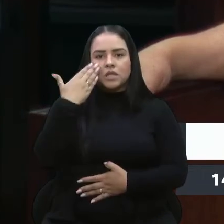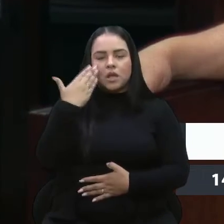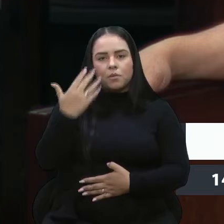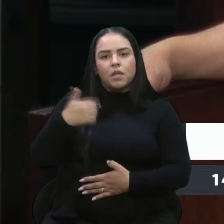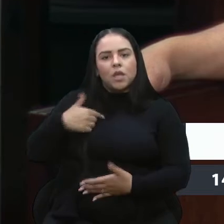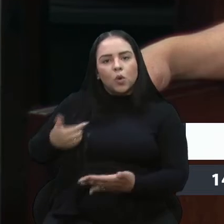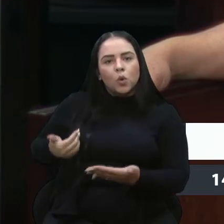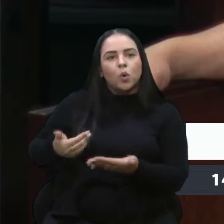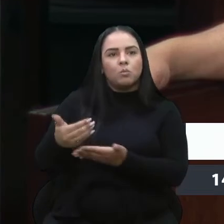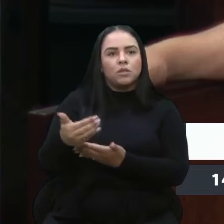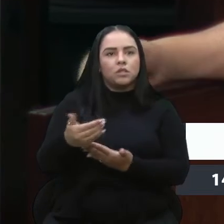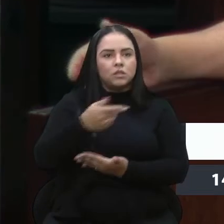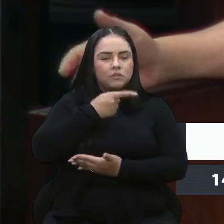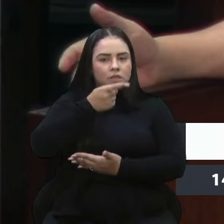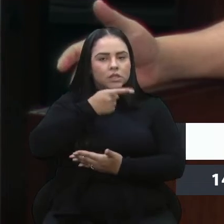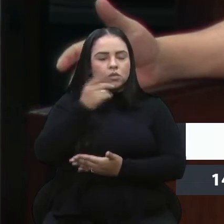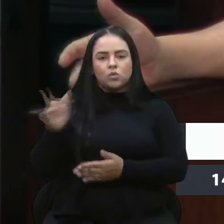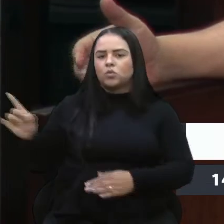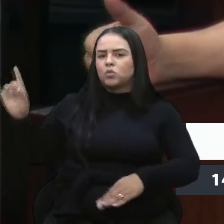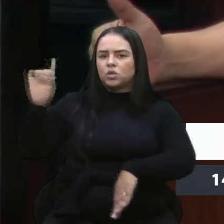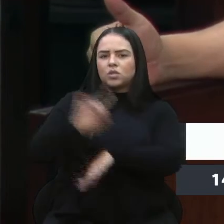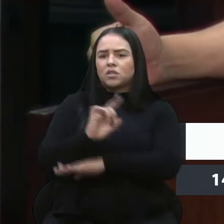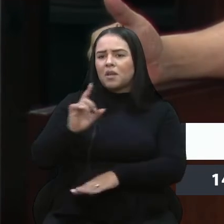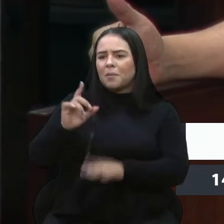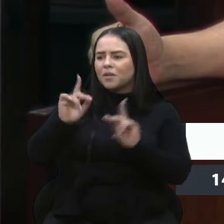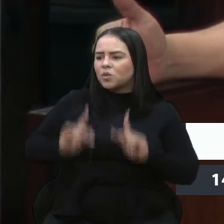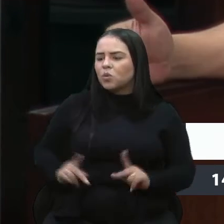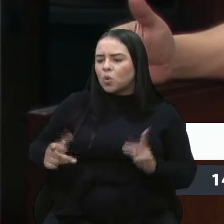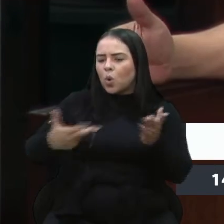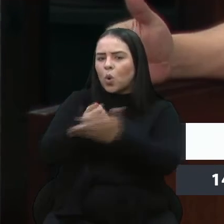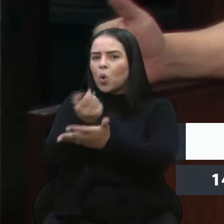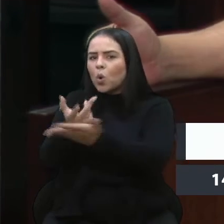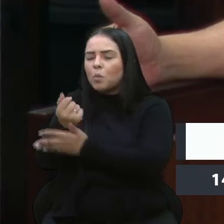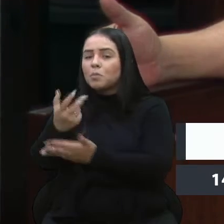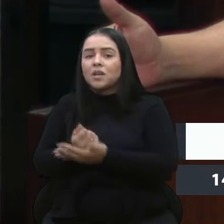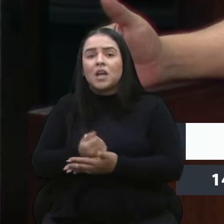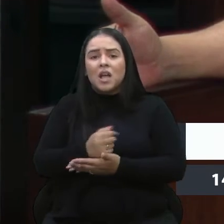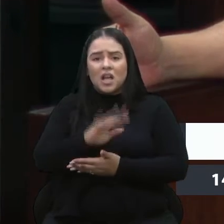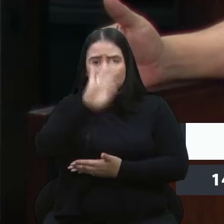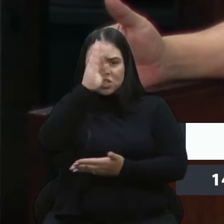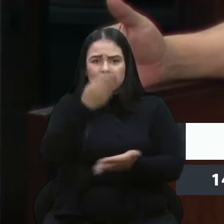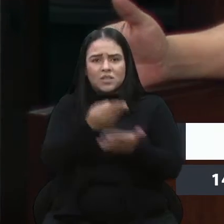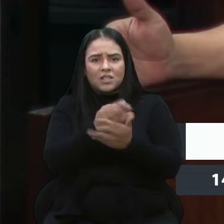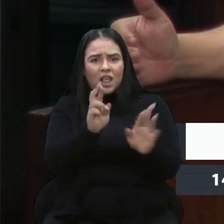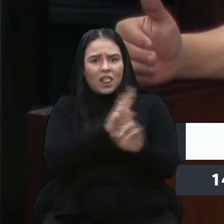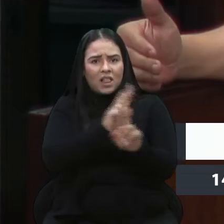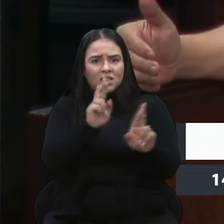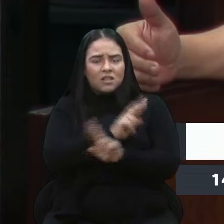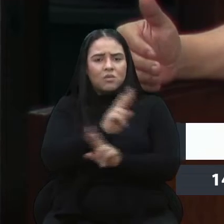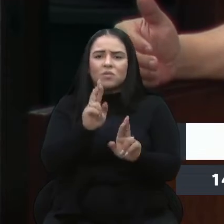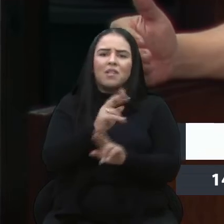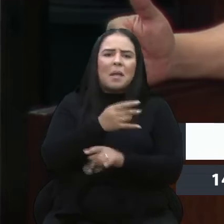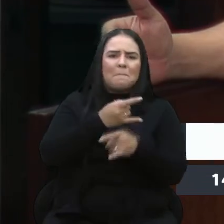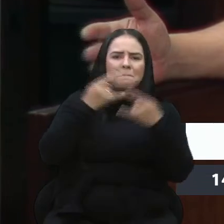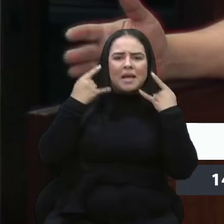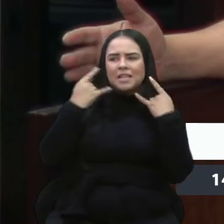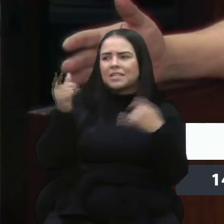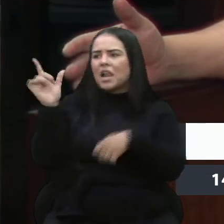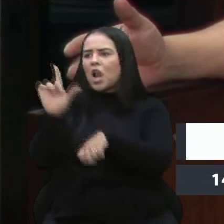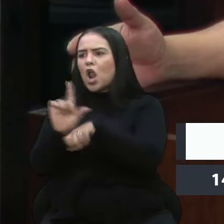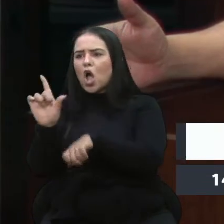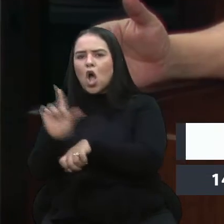aqui falando sobre o dia do consumidor, tenho certeza que essa relação de máscara com o consumidor, com o comércio, com